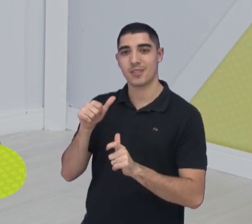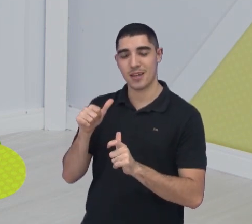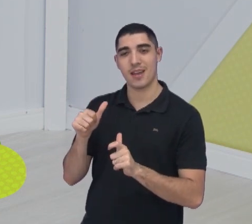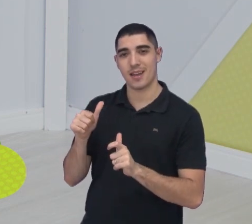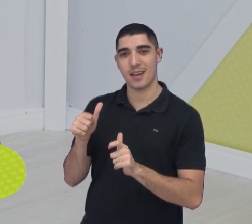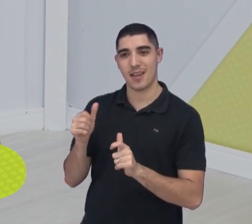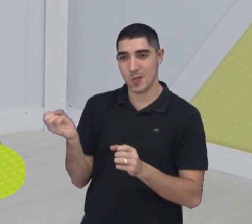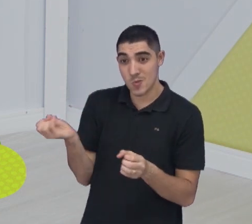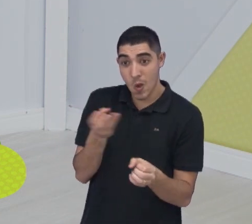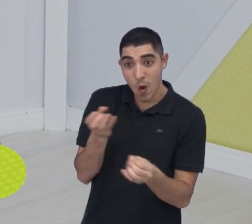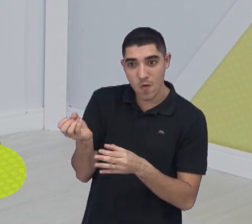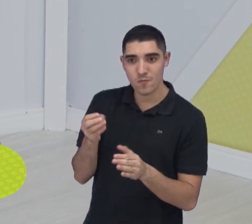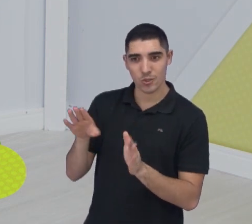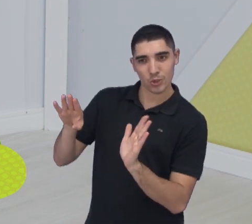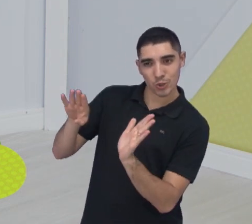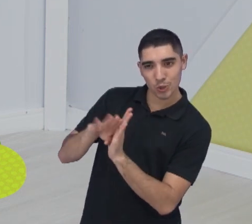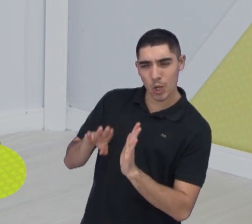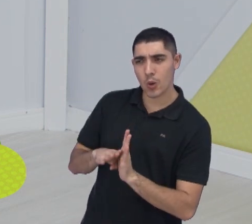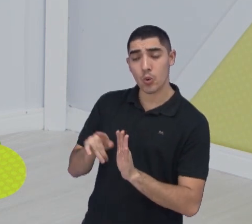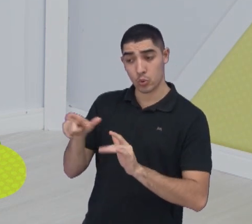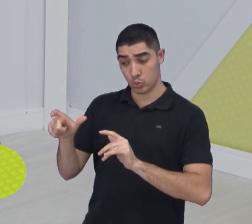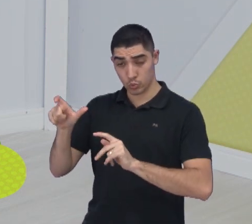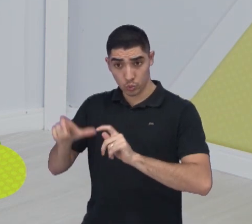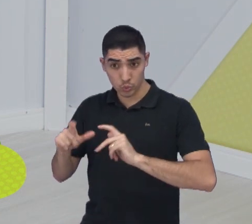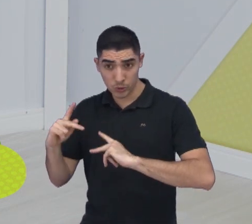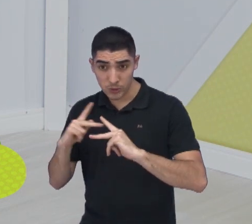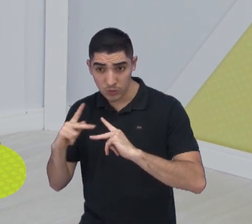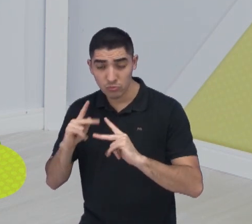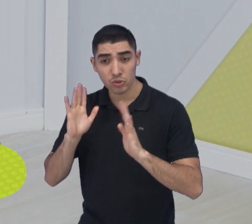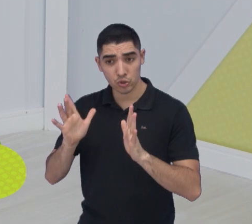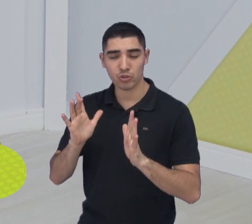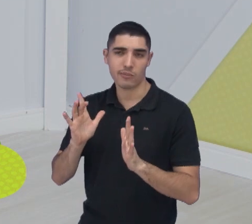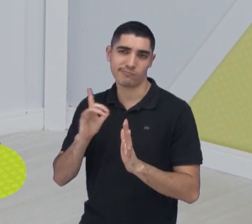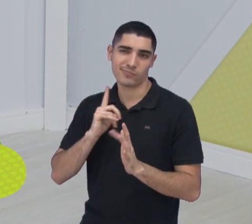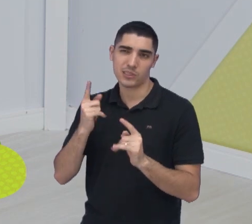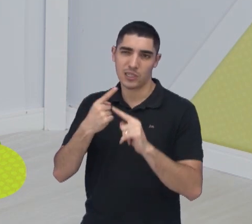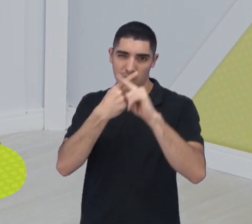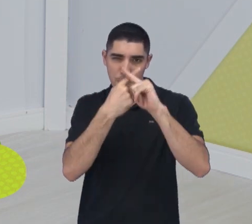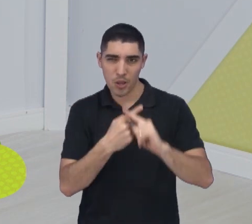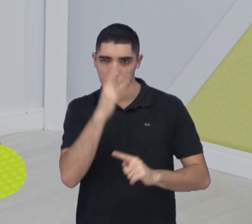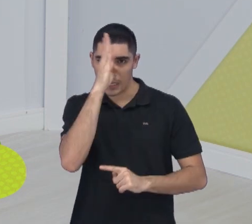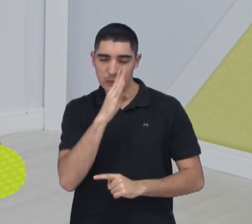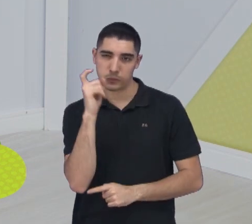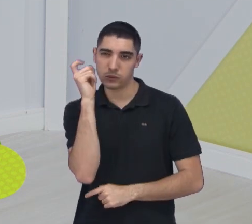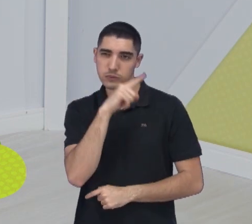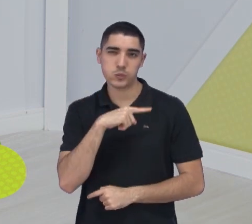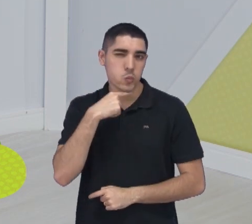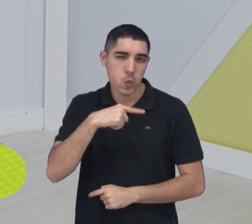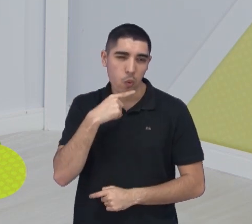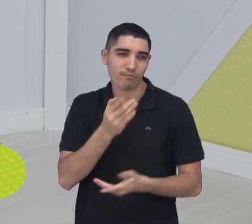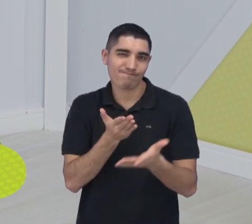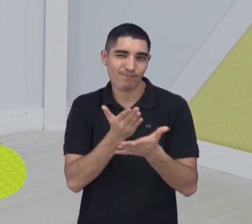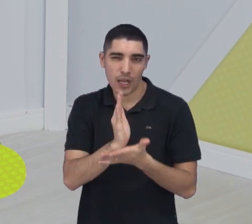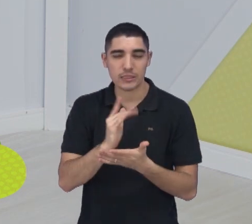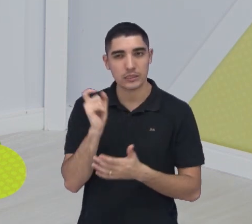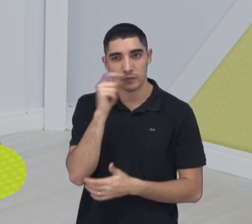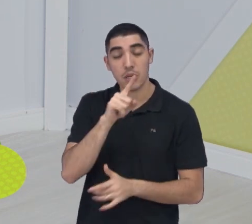teve um pouco de dificuldade aí dentro da Liga Nacional, mas dentro do Campeonato Paulista sempre faz boas